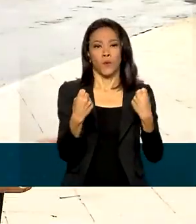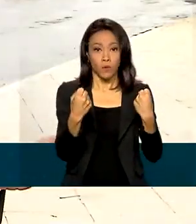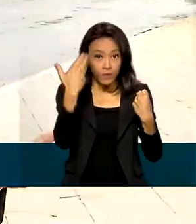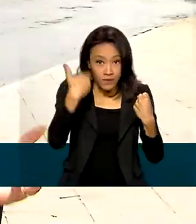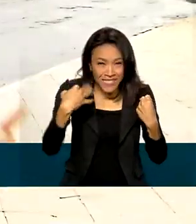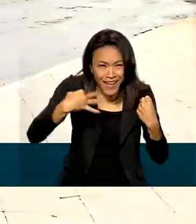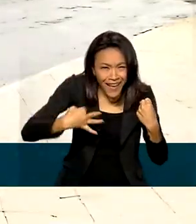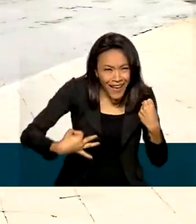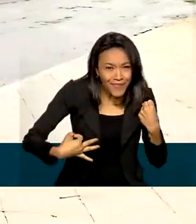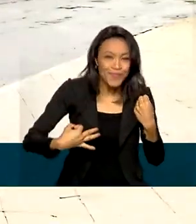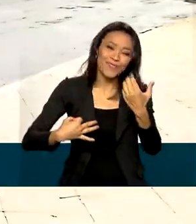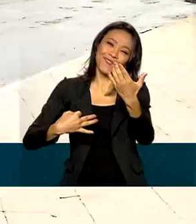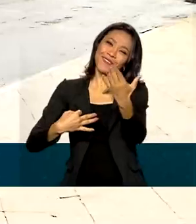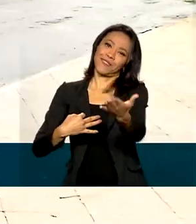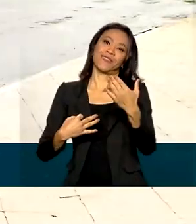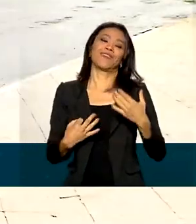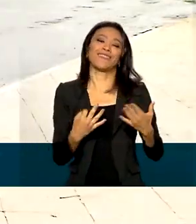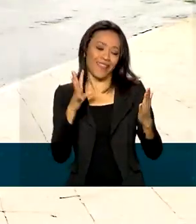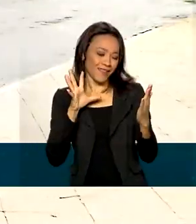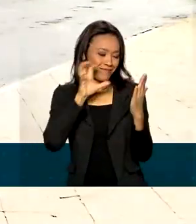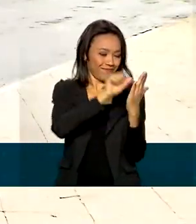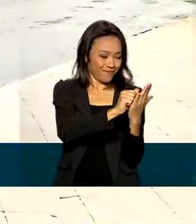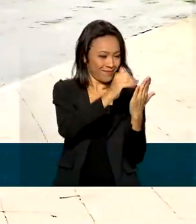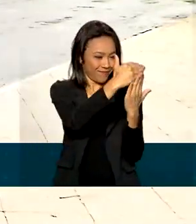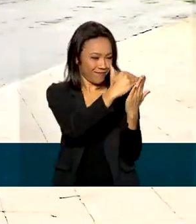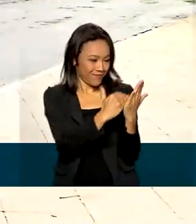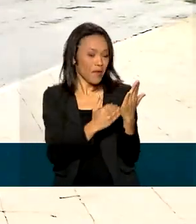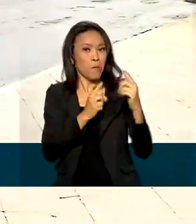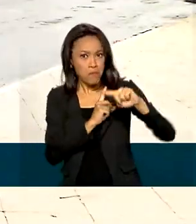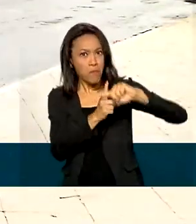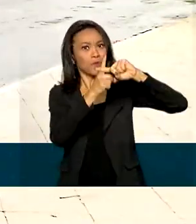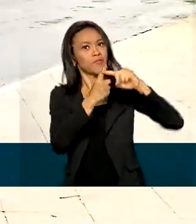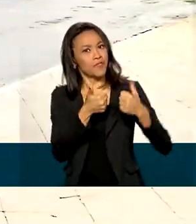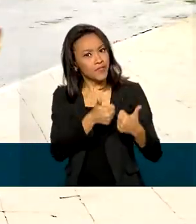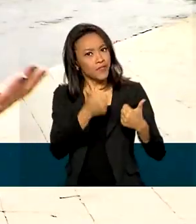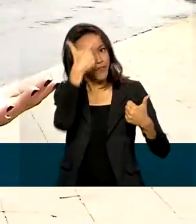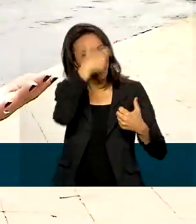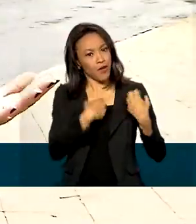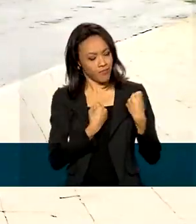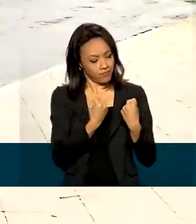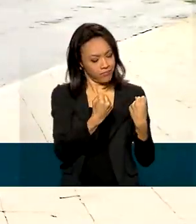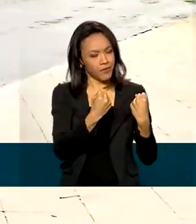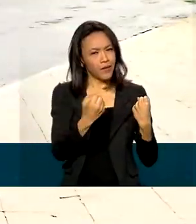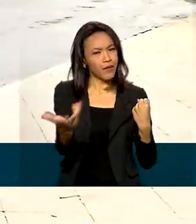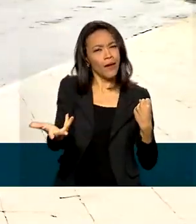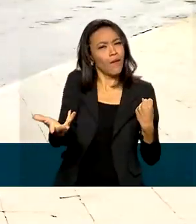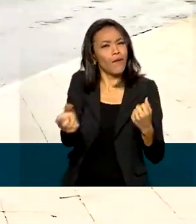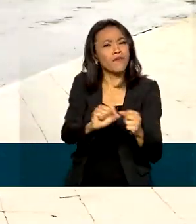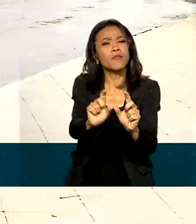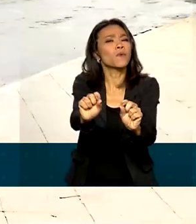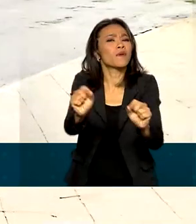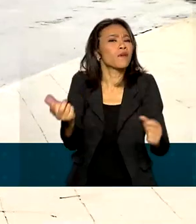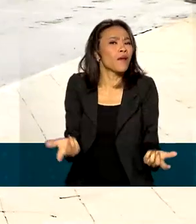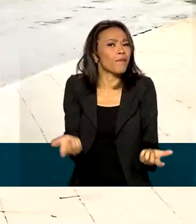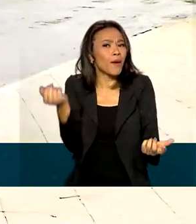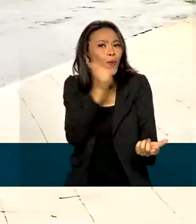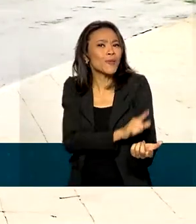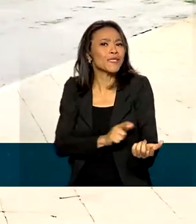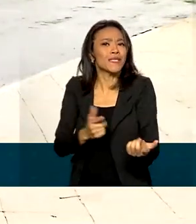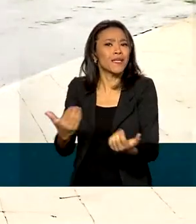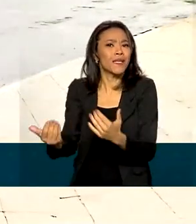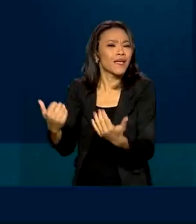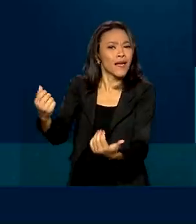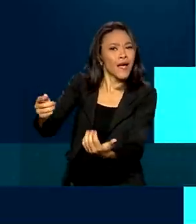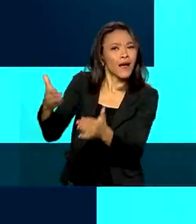Com tudo certinho, você está incluído no Cadastro Positivo de Condutores. Mas e agora? O que precisa fazer para ter acesso aos